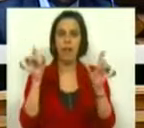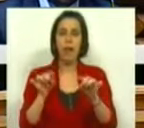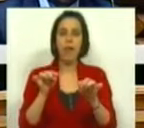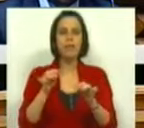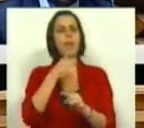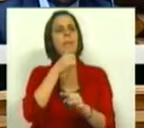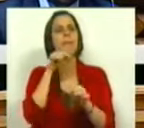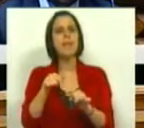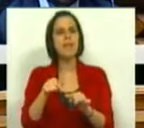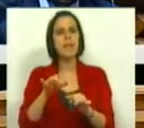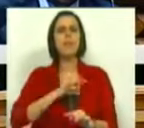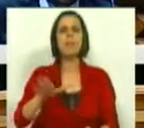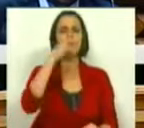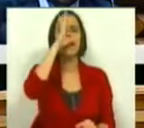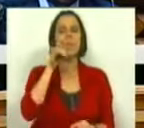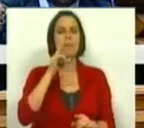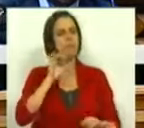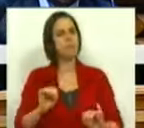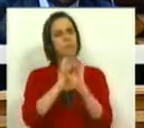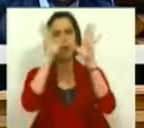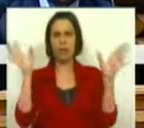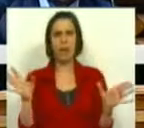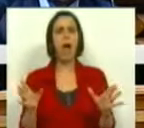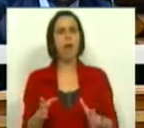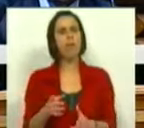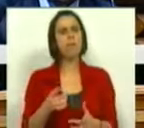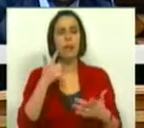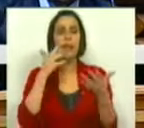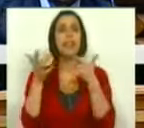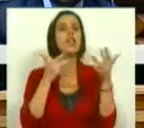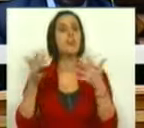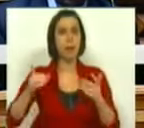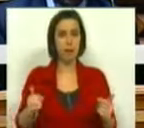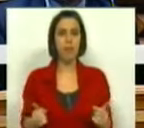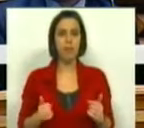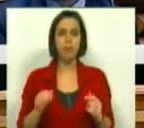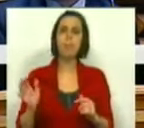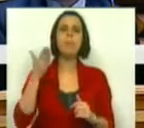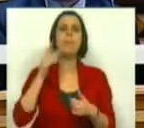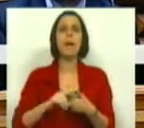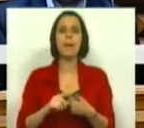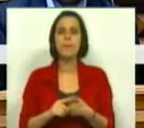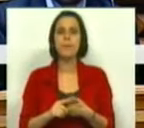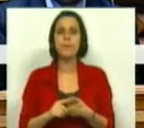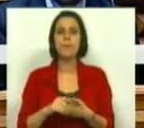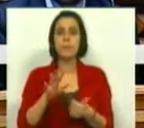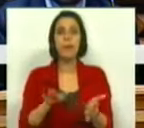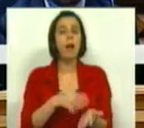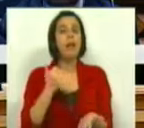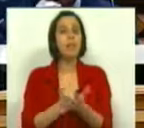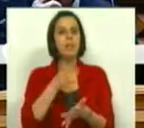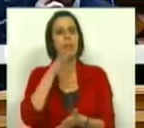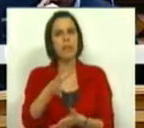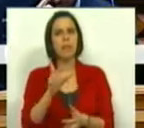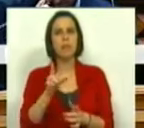Relativamente a esta medida, o Sr. Primeiro-Ministro tem sido muito claro e muito transparente. Em primeiro lugar, sempre